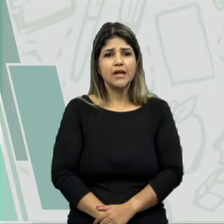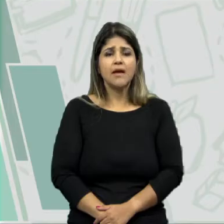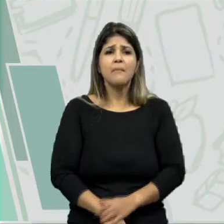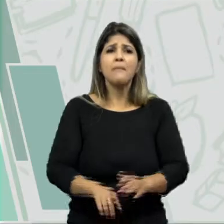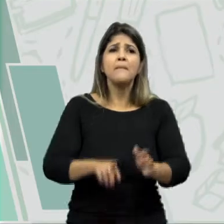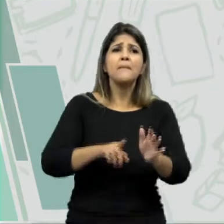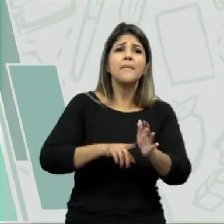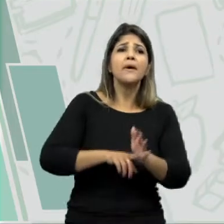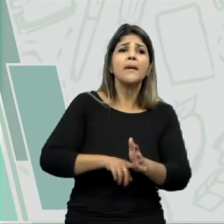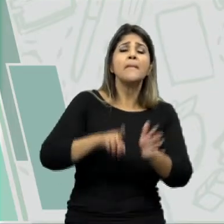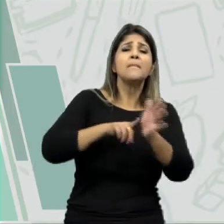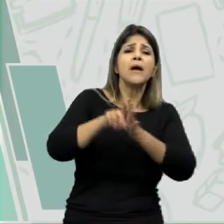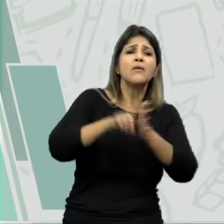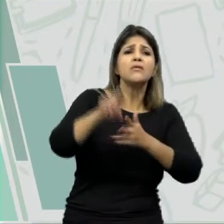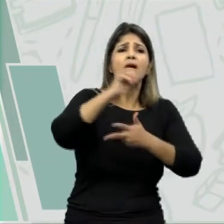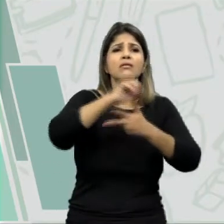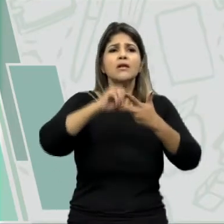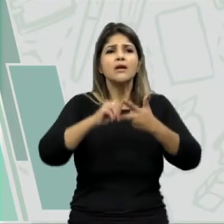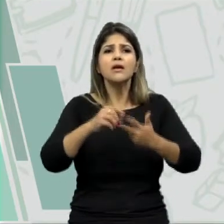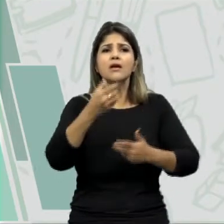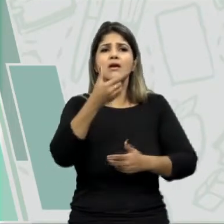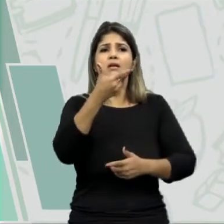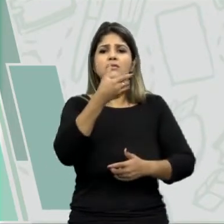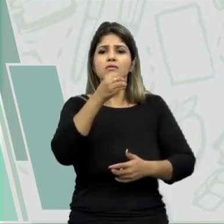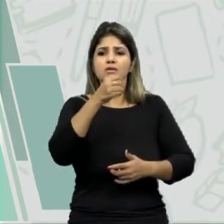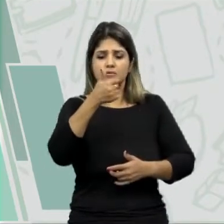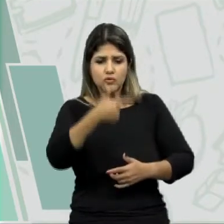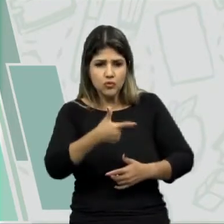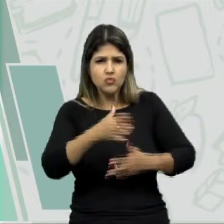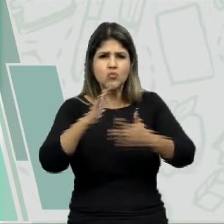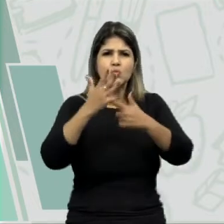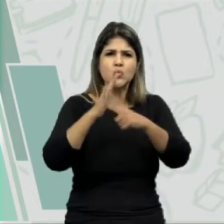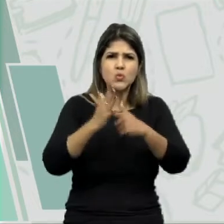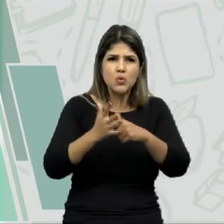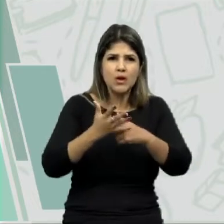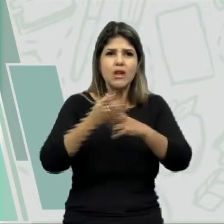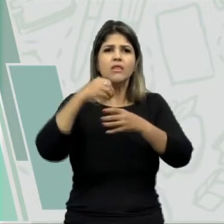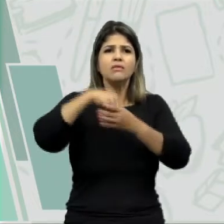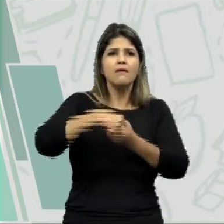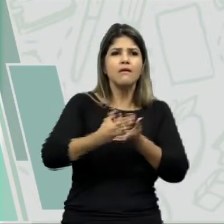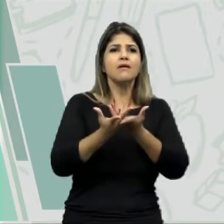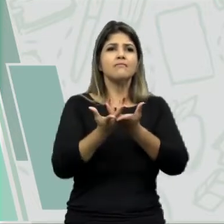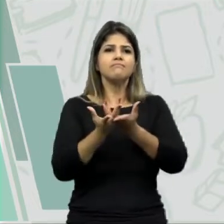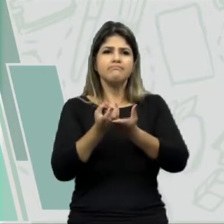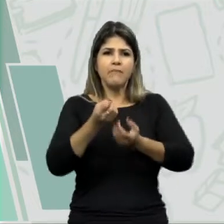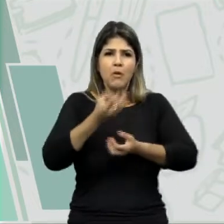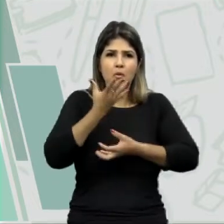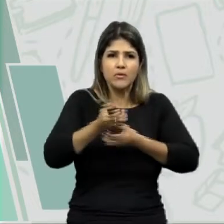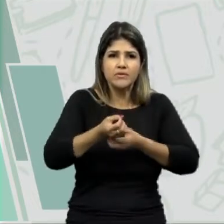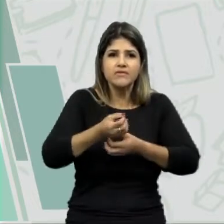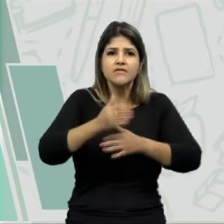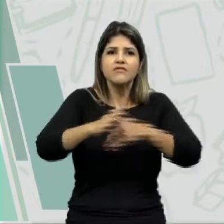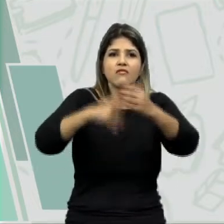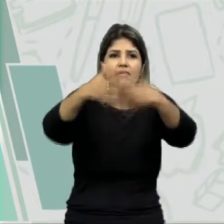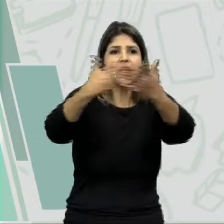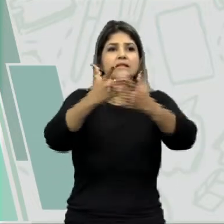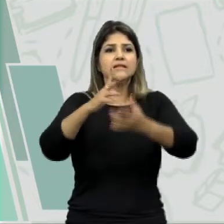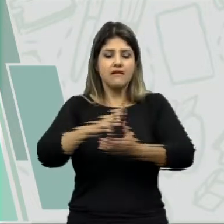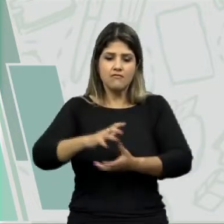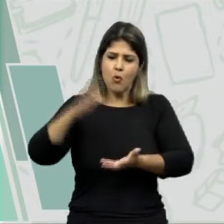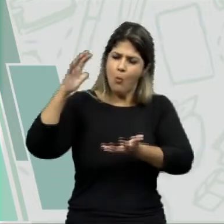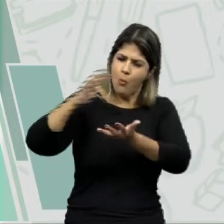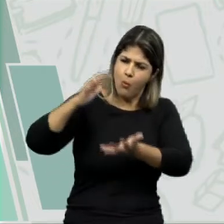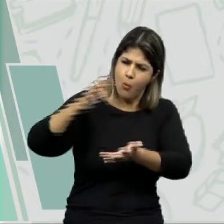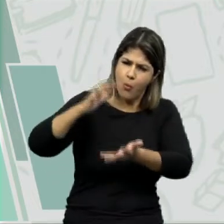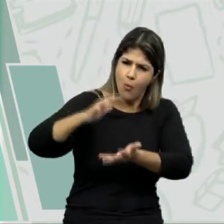A questão do Enem de 2012 está falando assim, Motores a combustão interna apresentam melhor rendimento quando podem ser